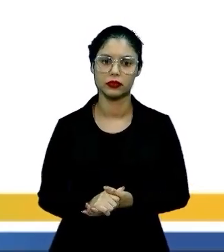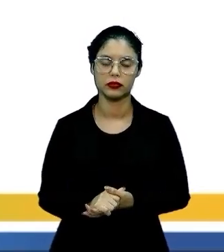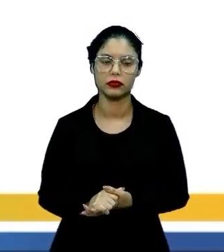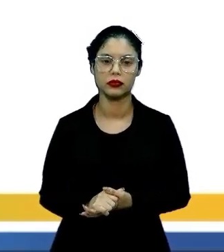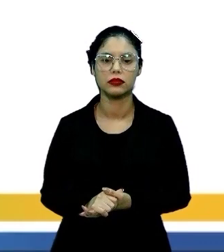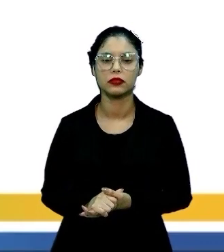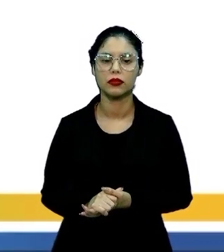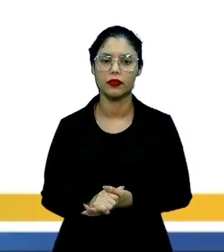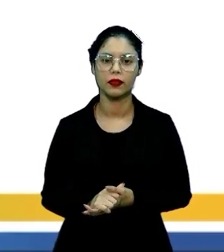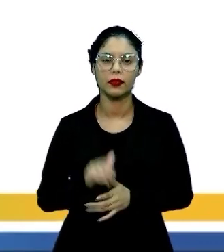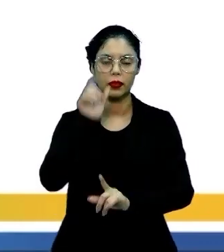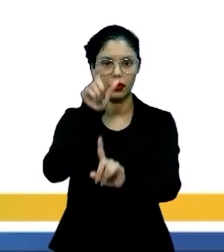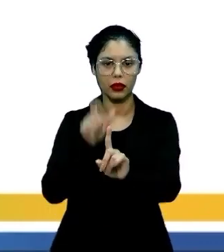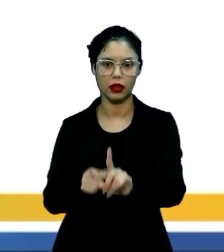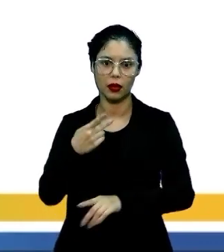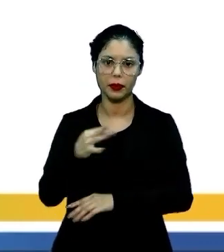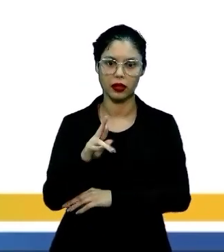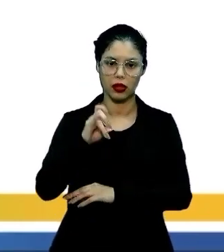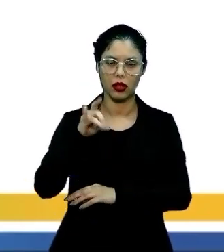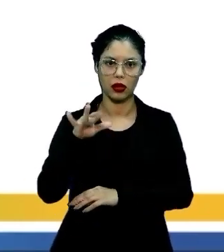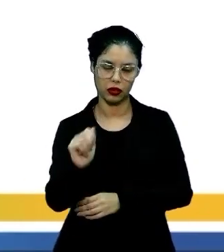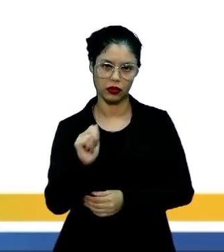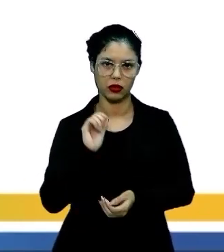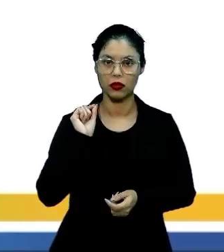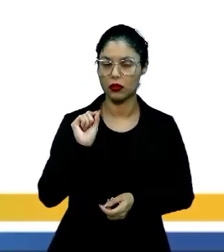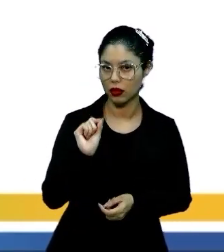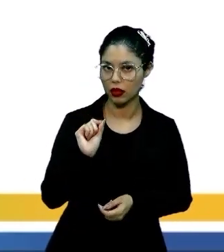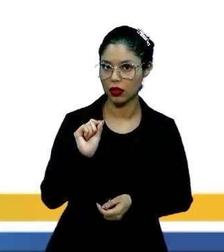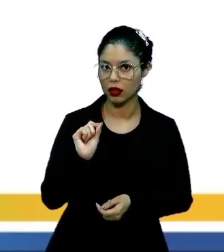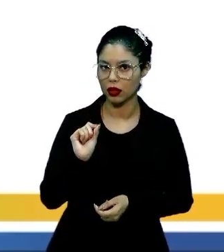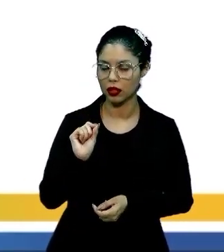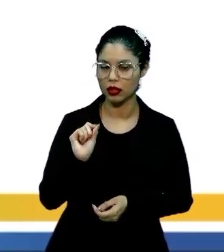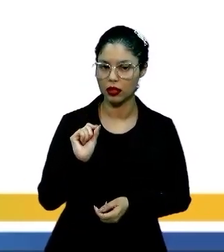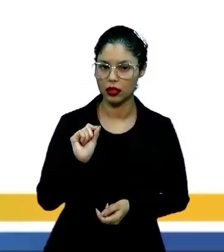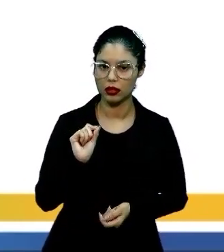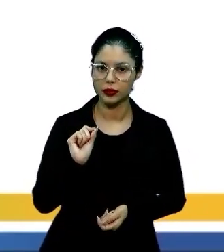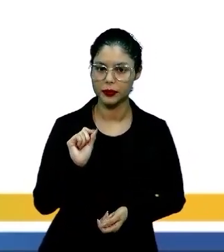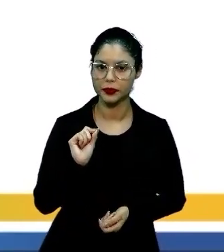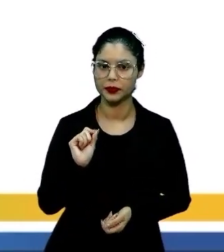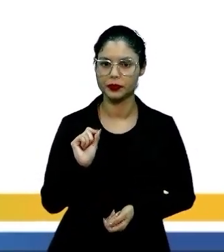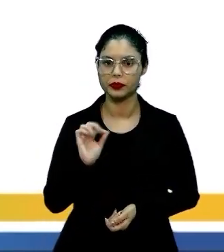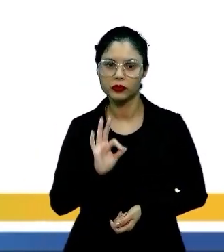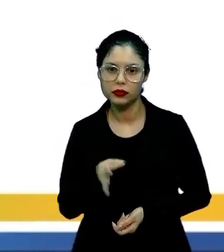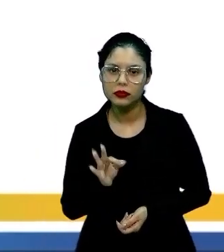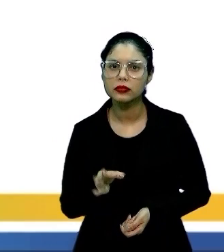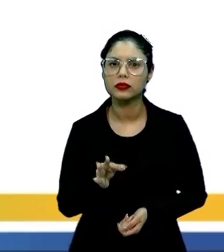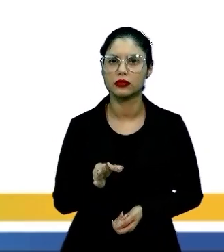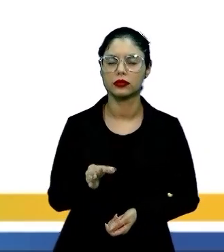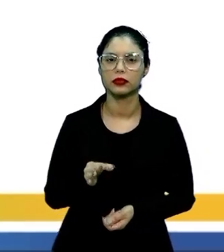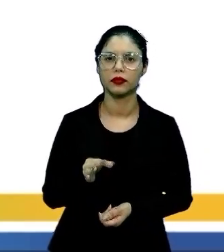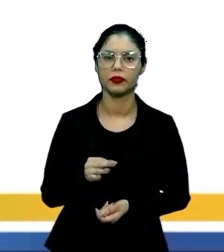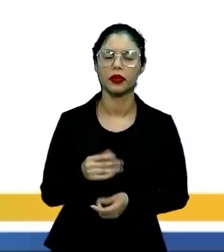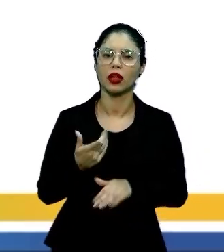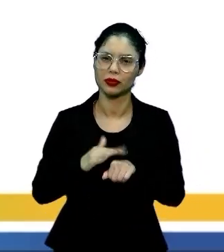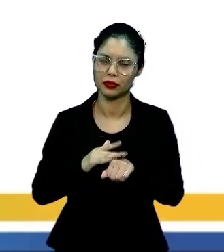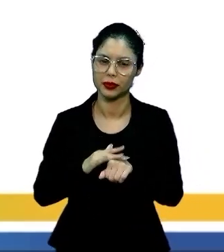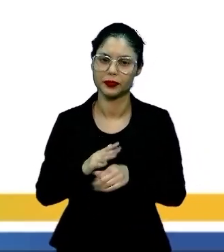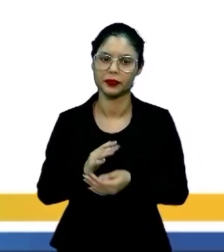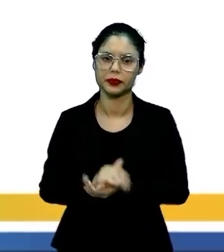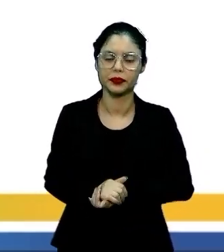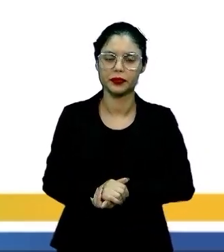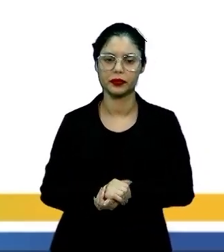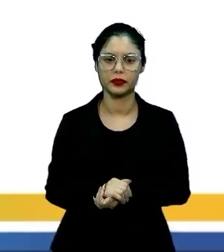Aí a gente tem personagens patológicas, quer dizer, personagens que têm uma certa patologia, uma certa doença,